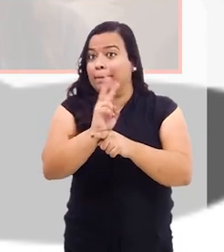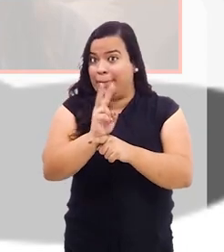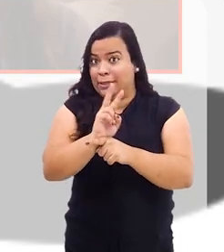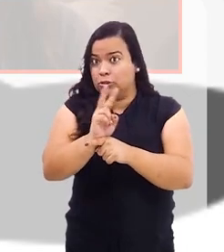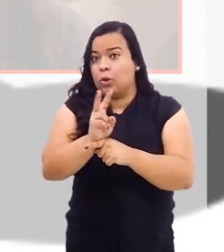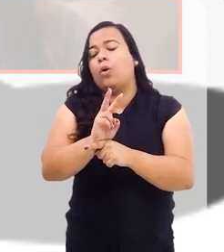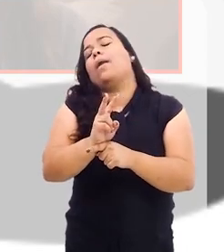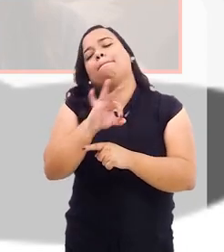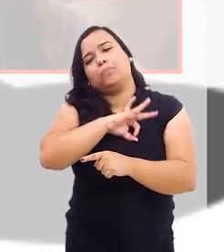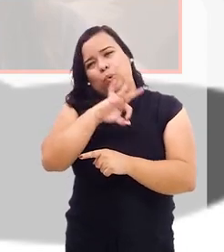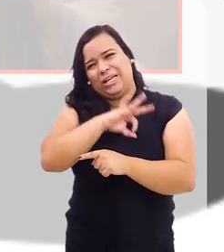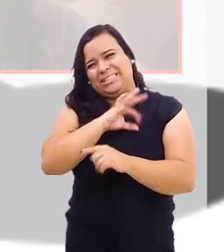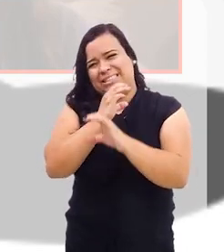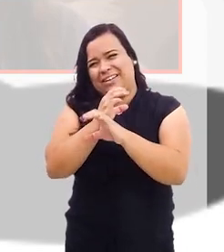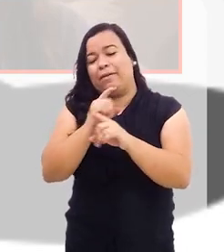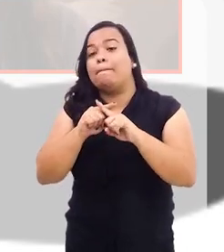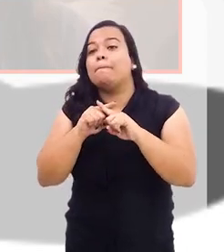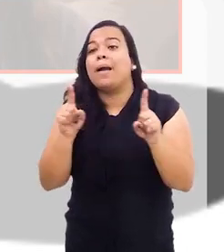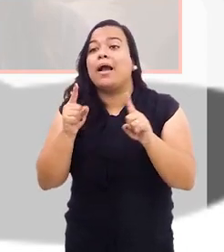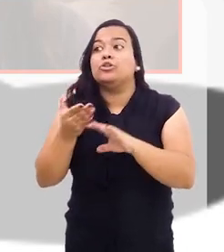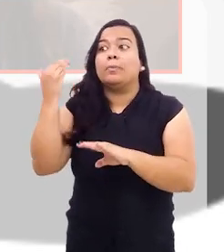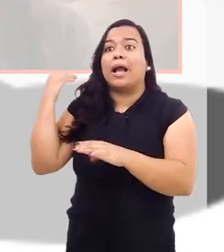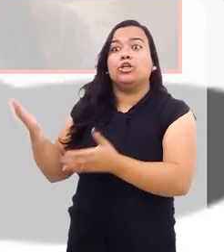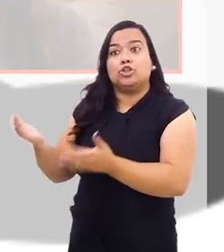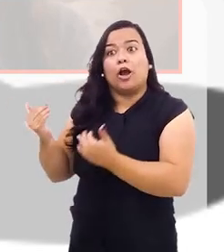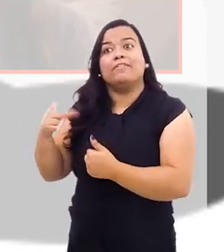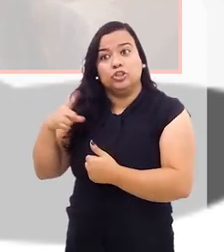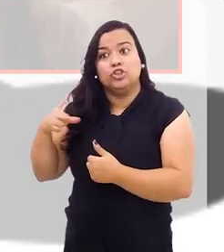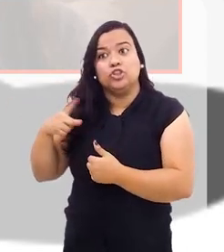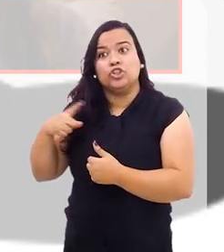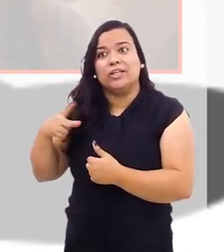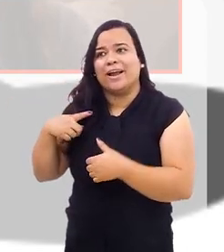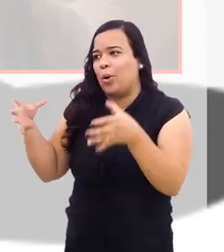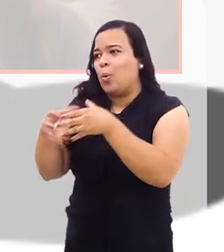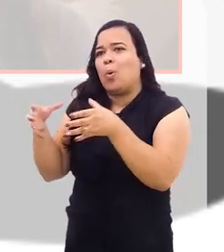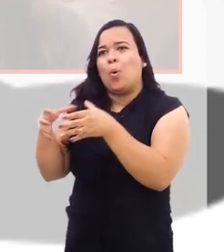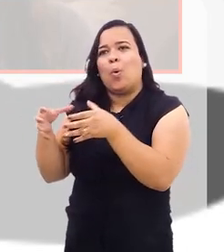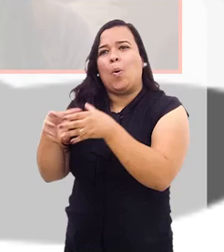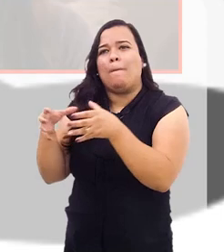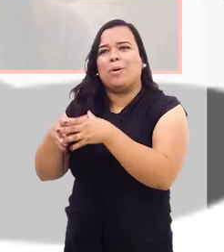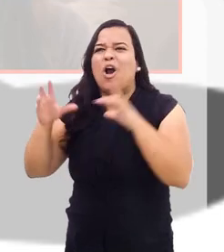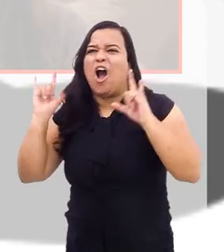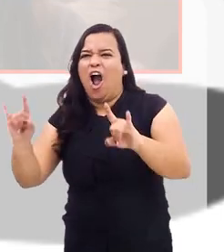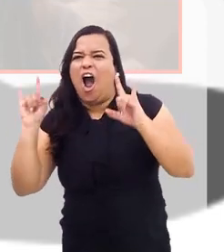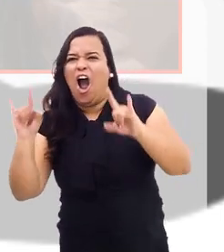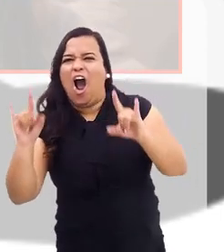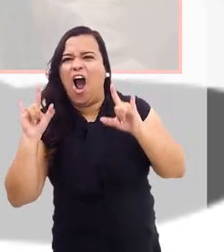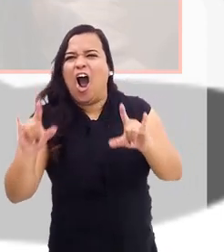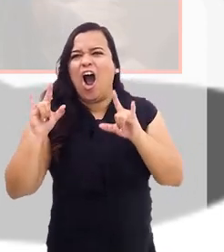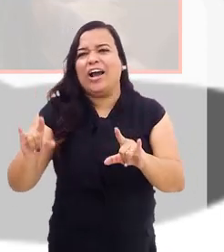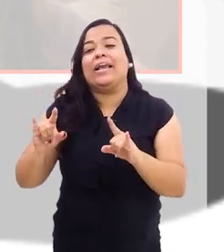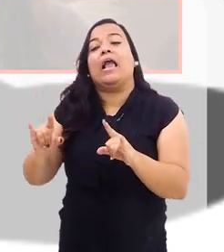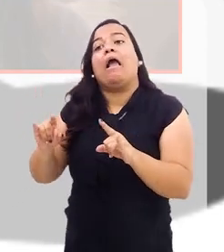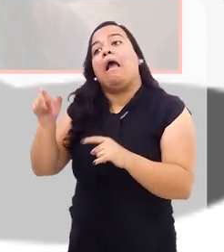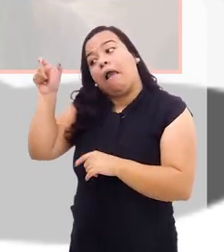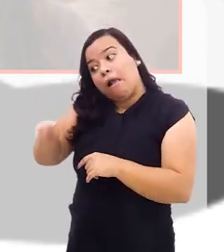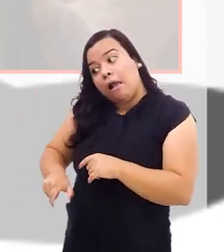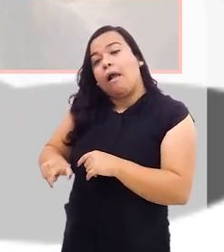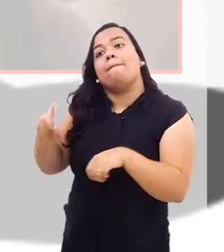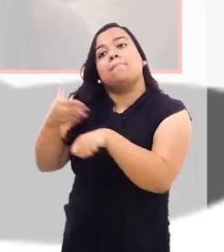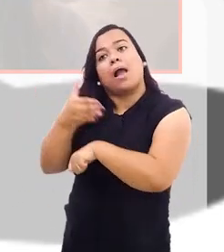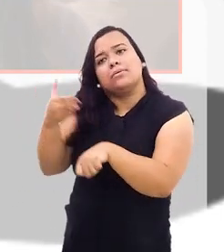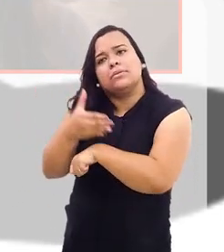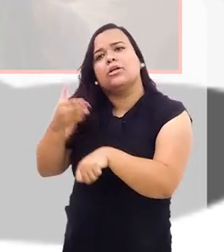flertou com a música na adolescência. Ela tinha uma banda de rock, ela participava de sarau de colégio, e